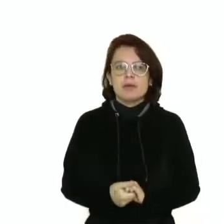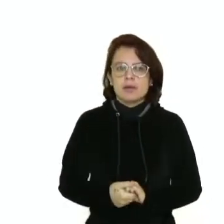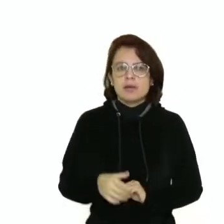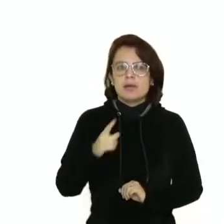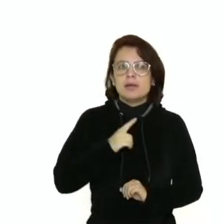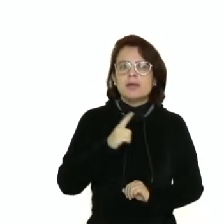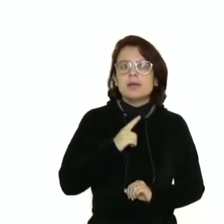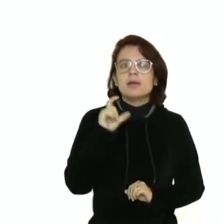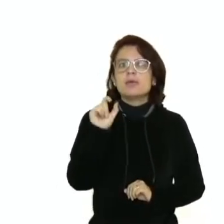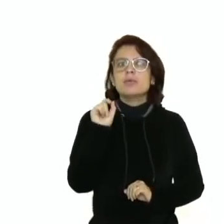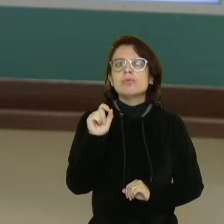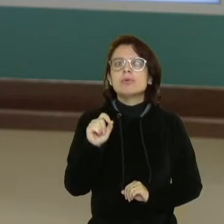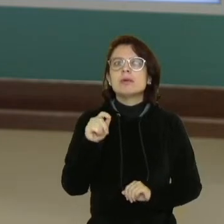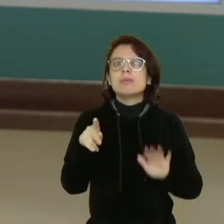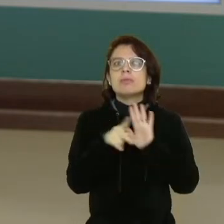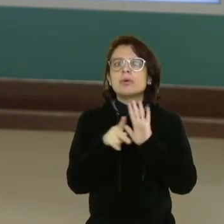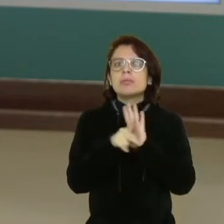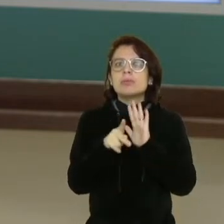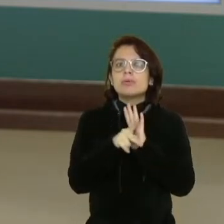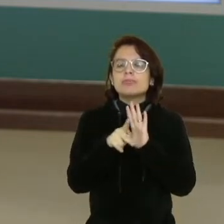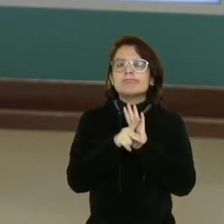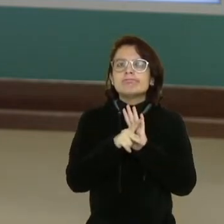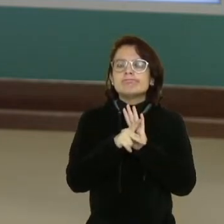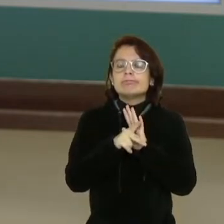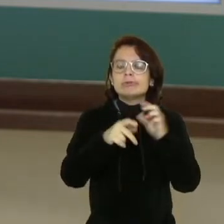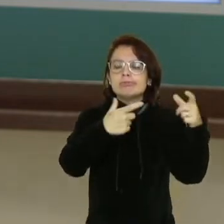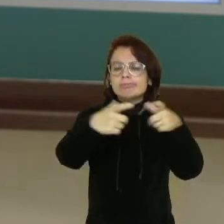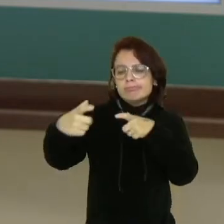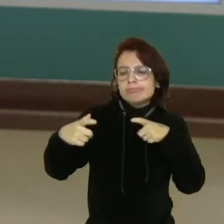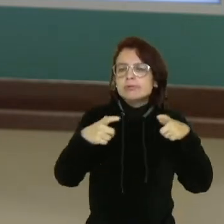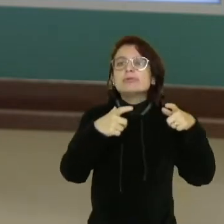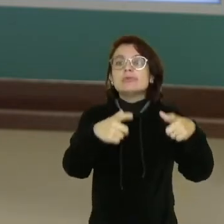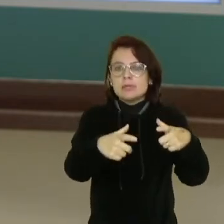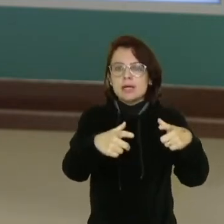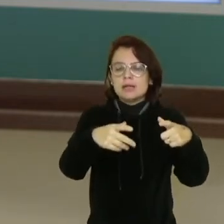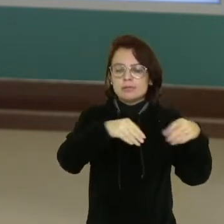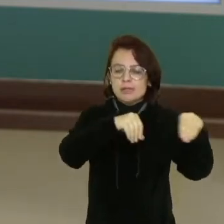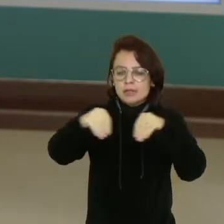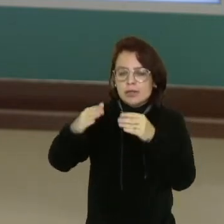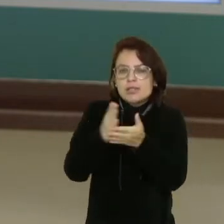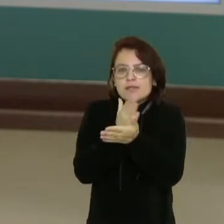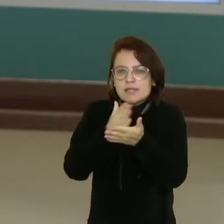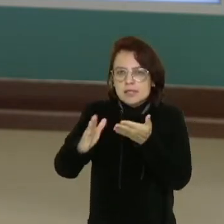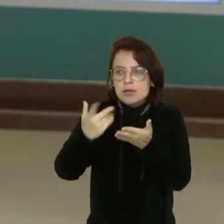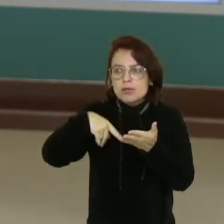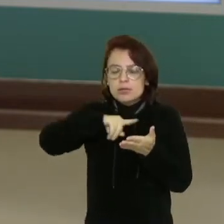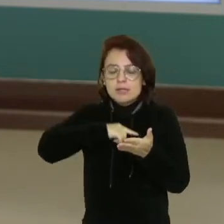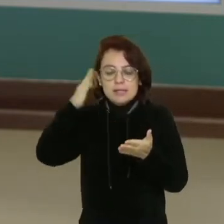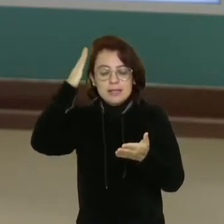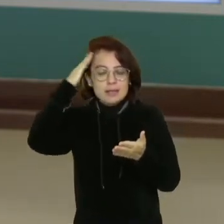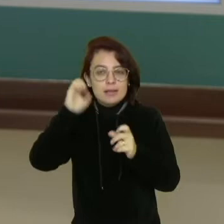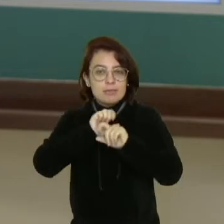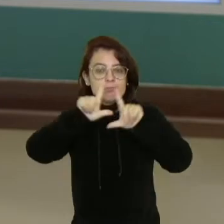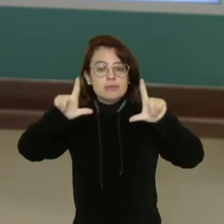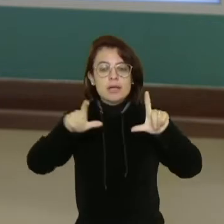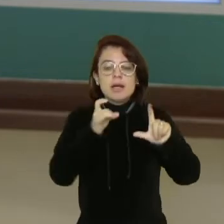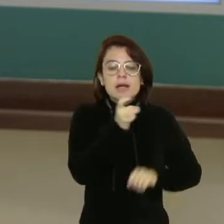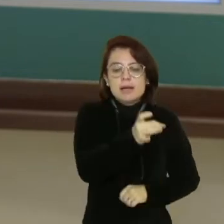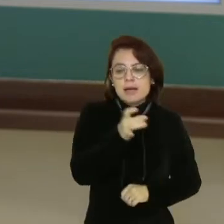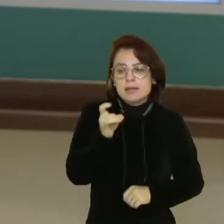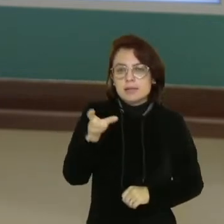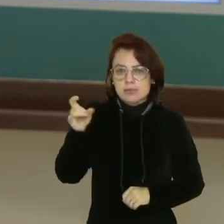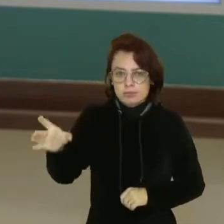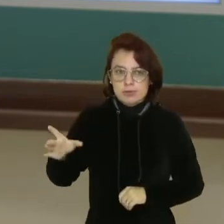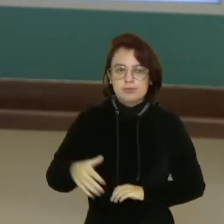cada território, fazendo com que nós conseguíssemos entender um pouco melhor cada uma dessas regiões de forma